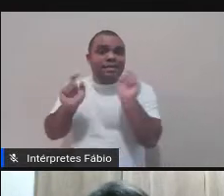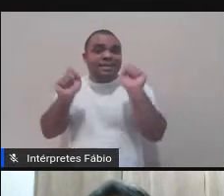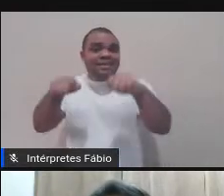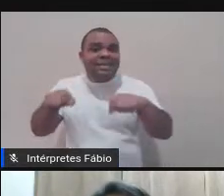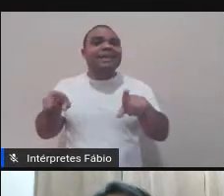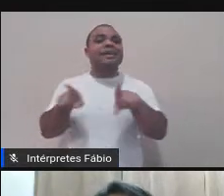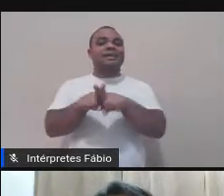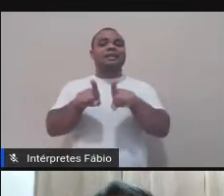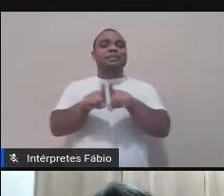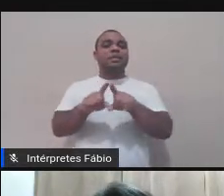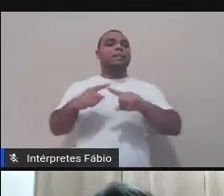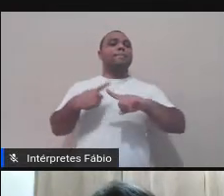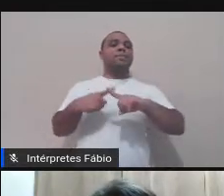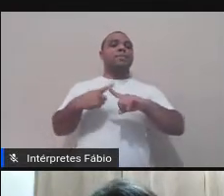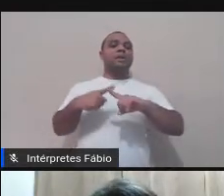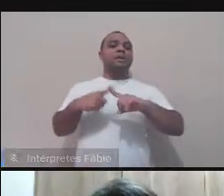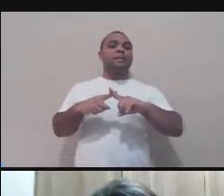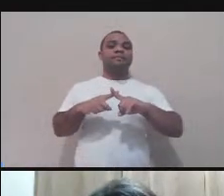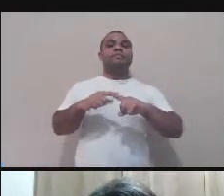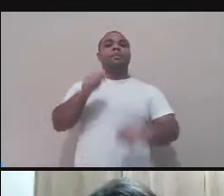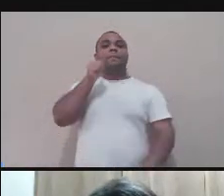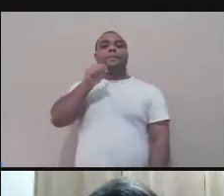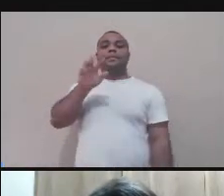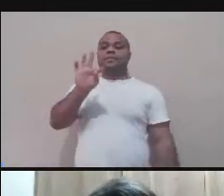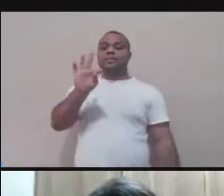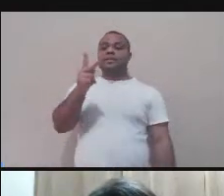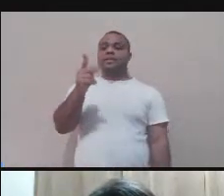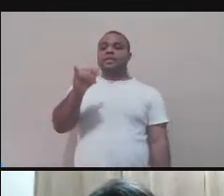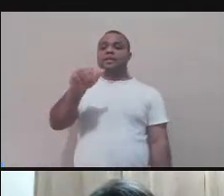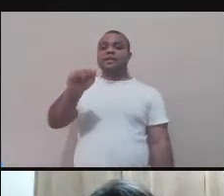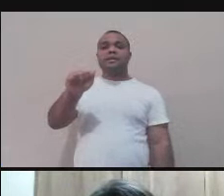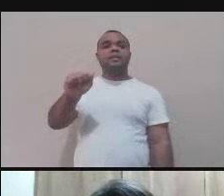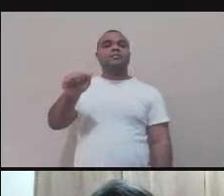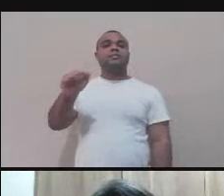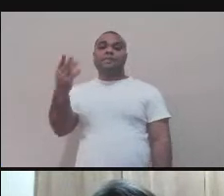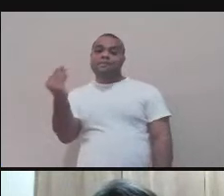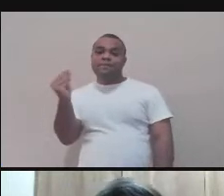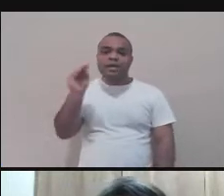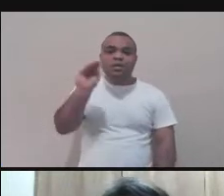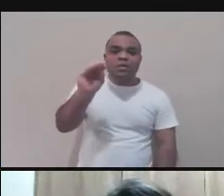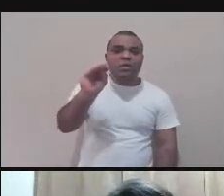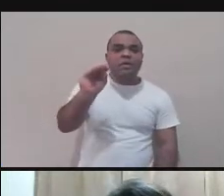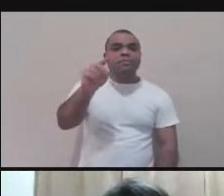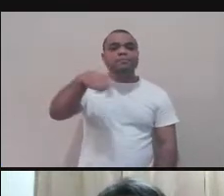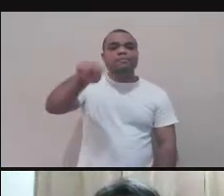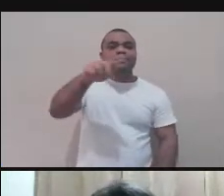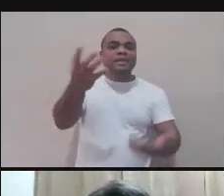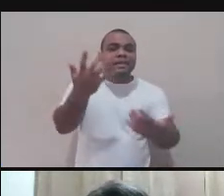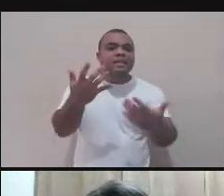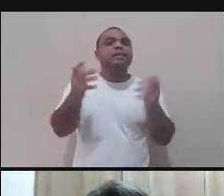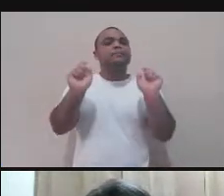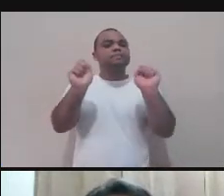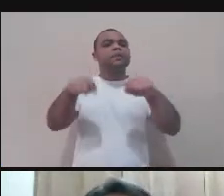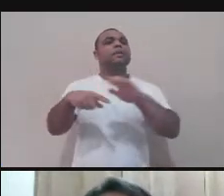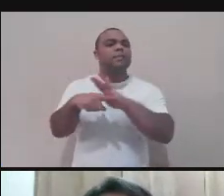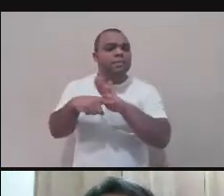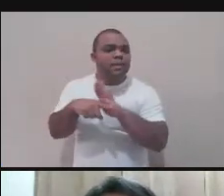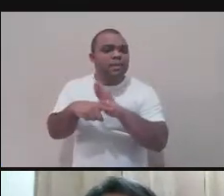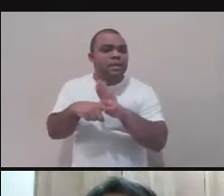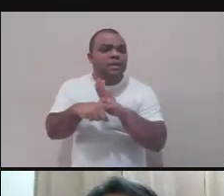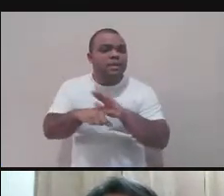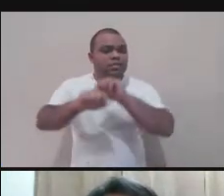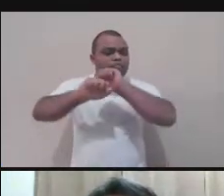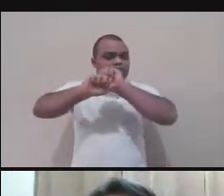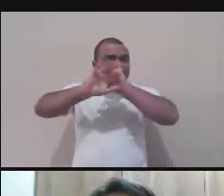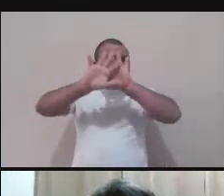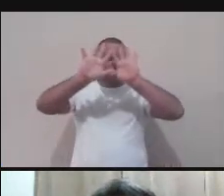letras, então, eu queria compartilhar um pouquinho também a perspectiva literária na intermedialidade de acordo com a